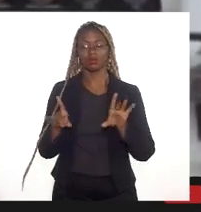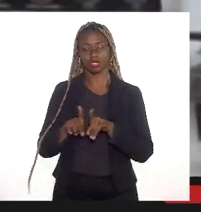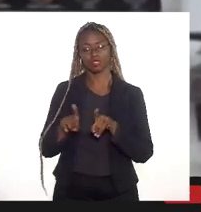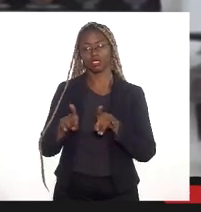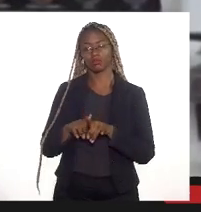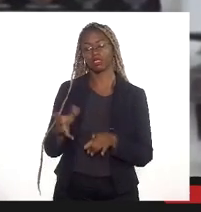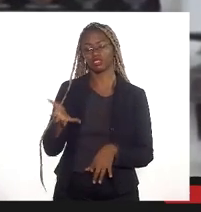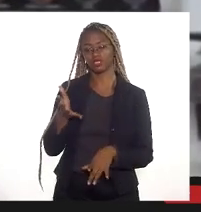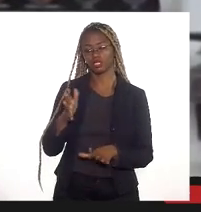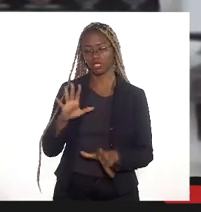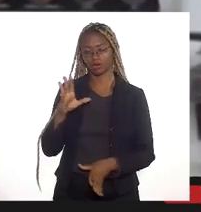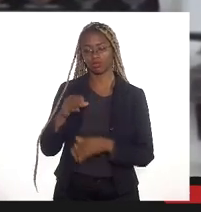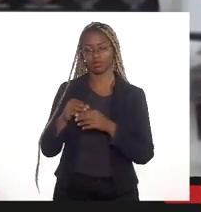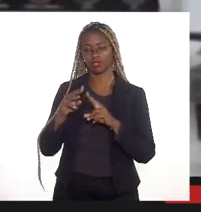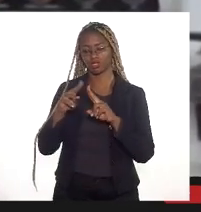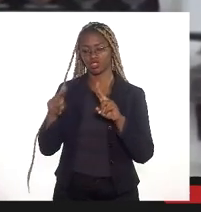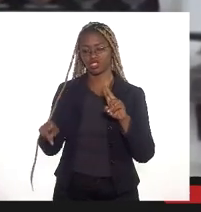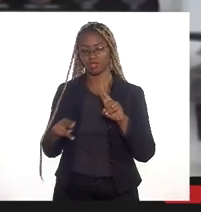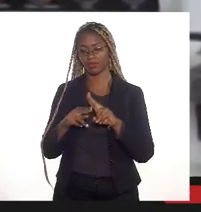a sustentabilidade dessa área ok?